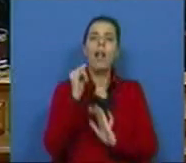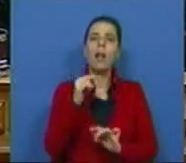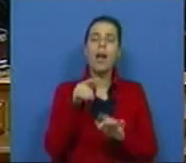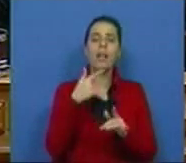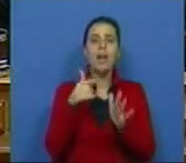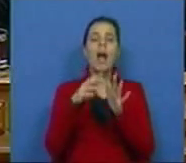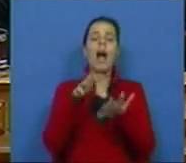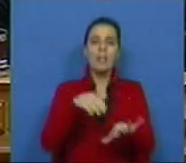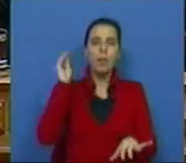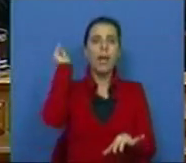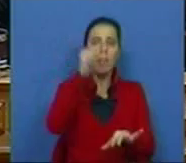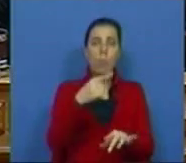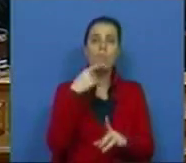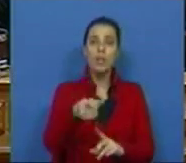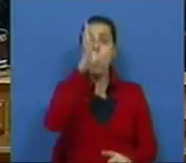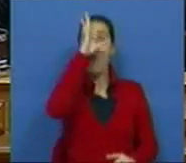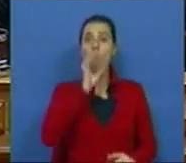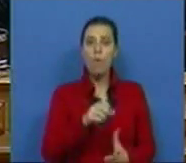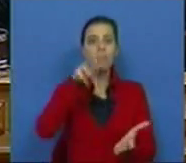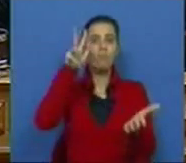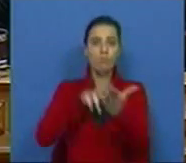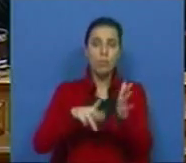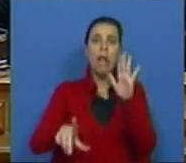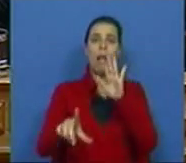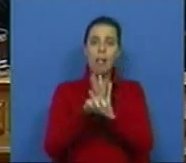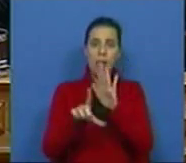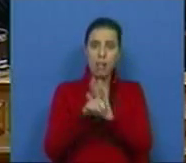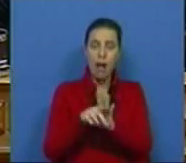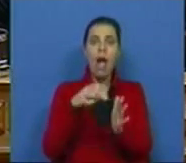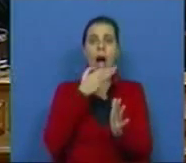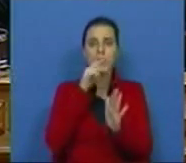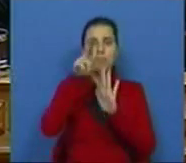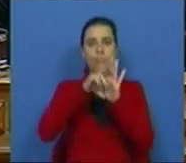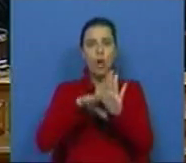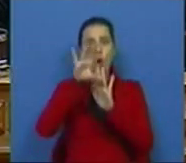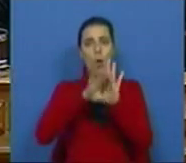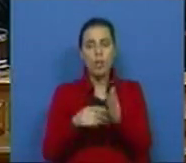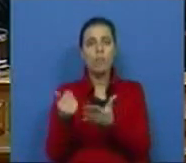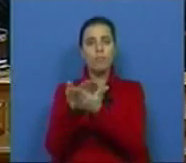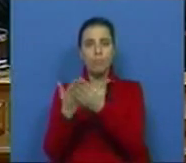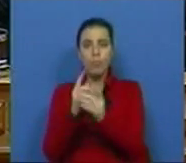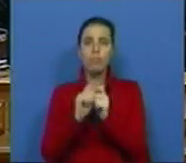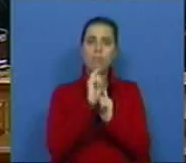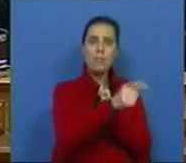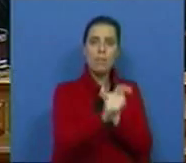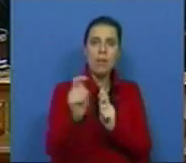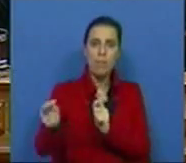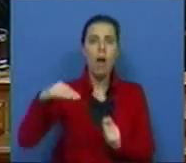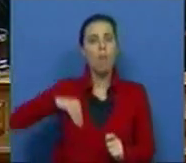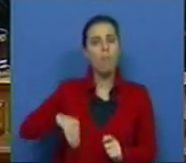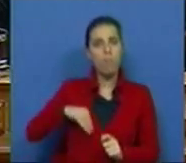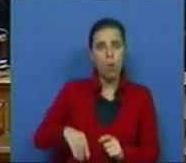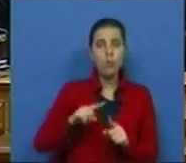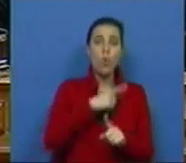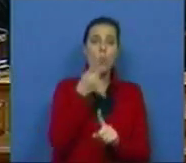Assembleia da República diz que o Governo aprova legislação que regulará as condições de recurso e a atribuição de